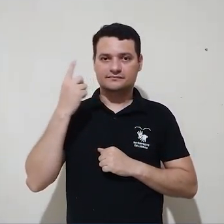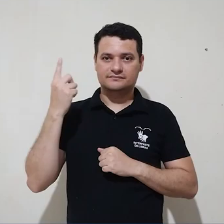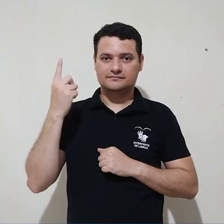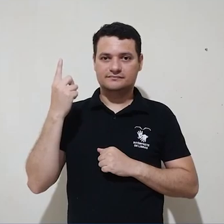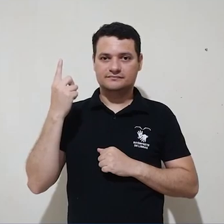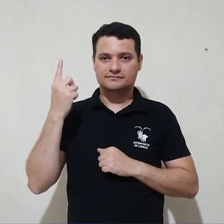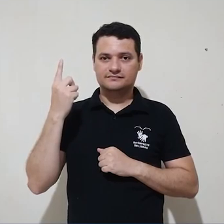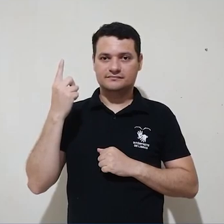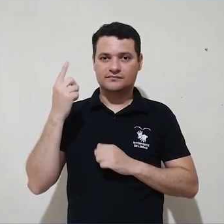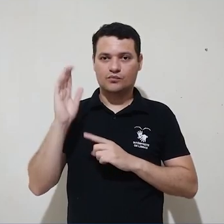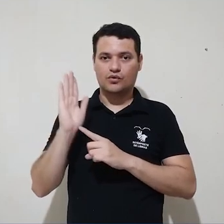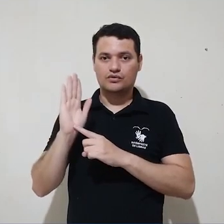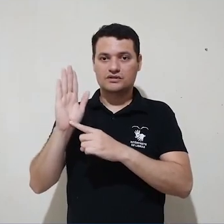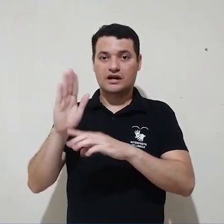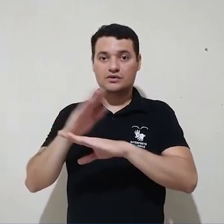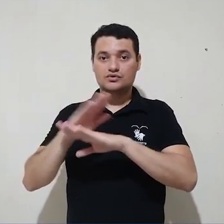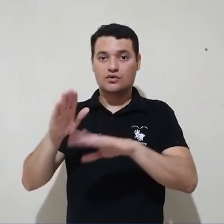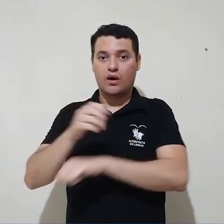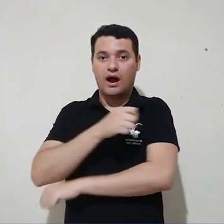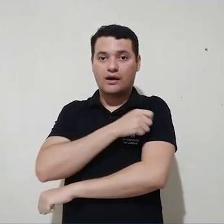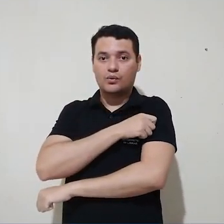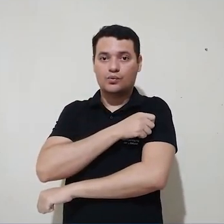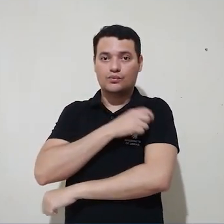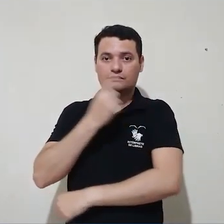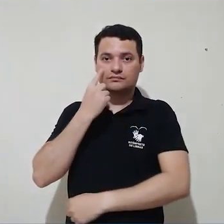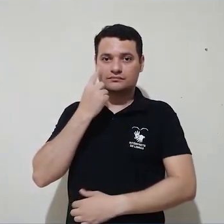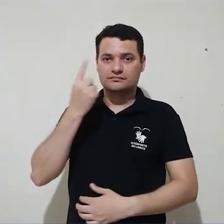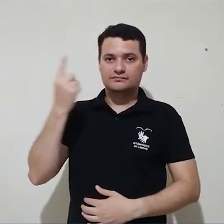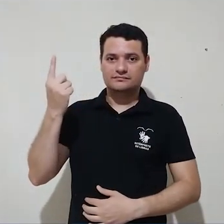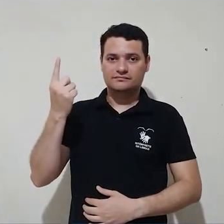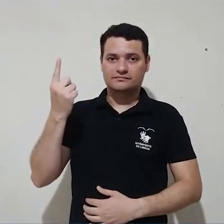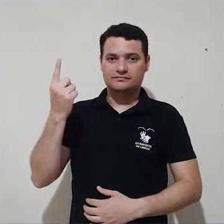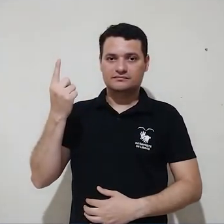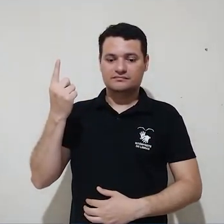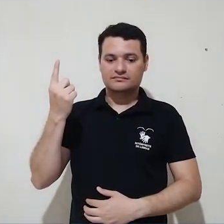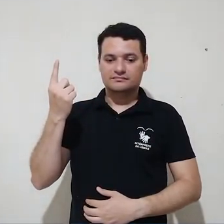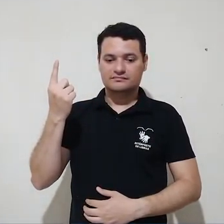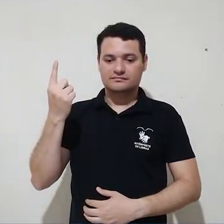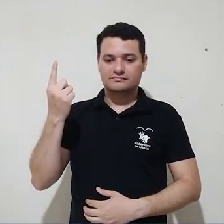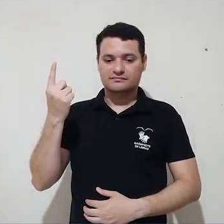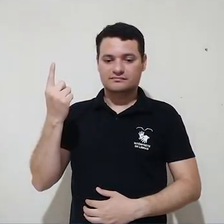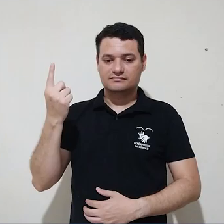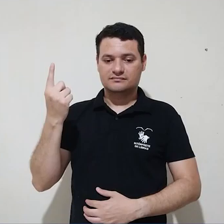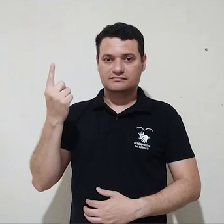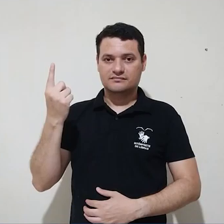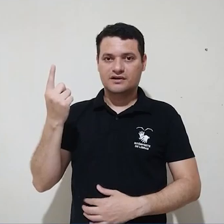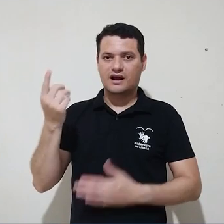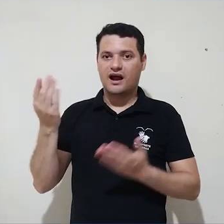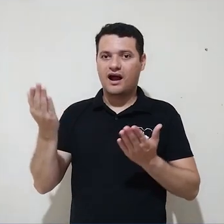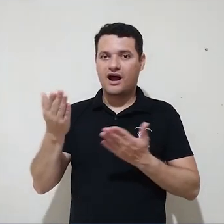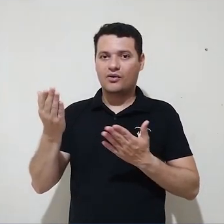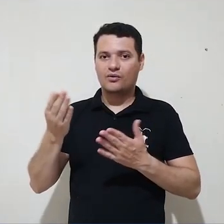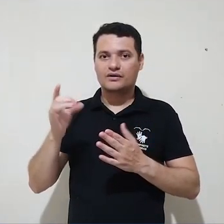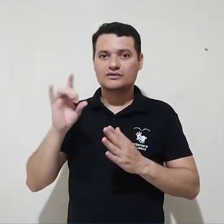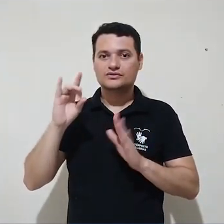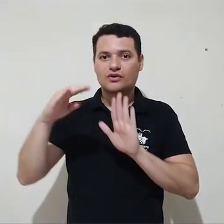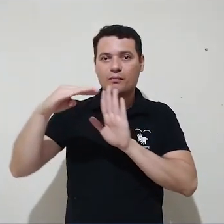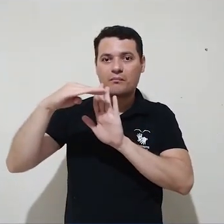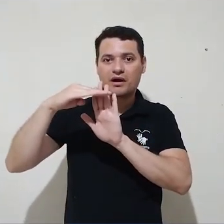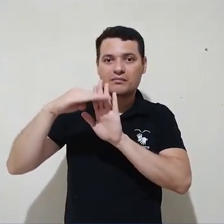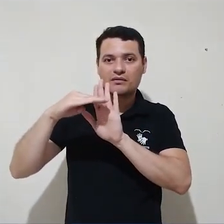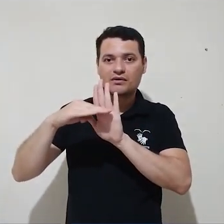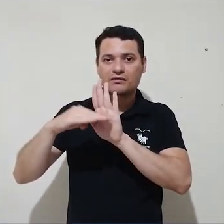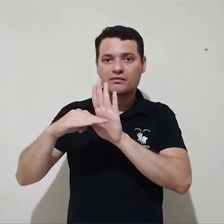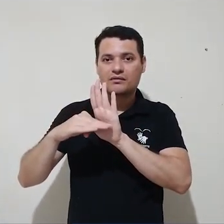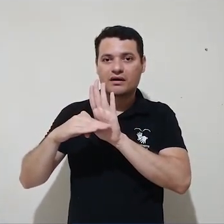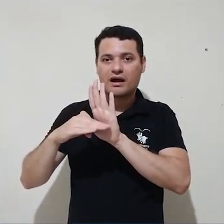apenas os estudantes. Ali vou aplicar o filtro. Reparem que agora eu só tenho os